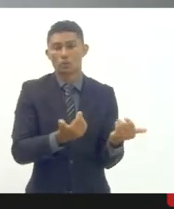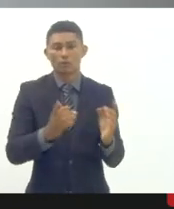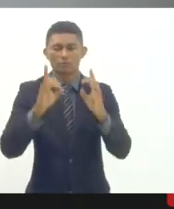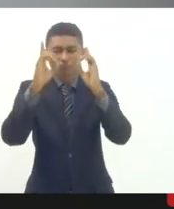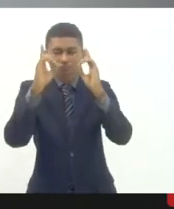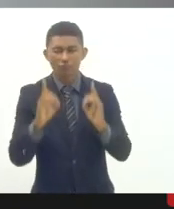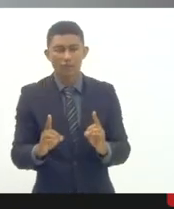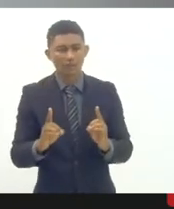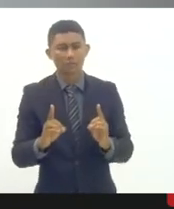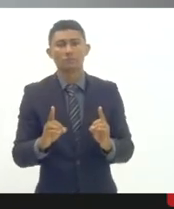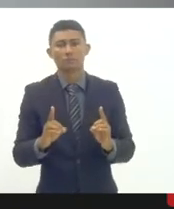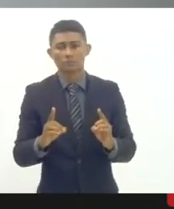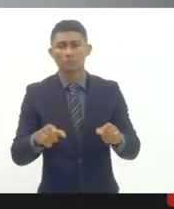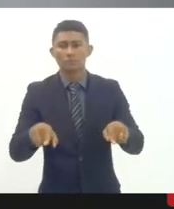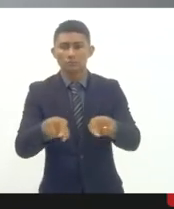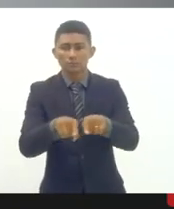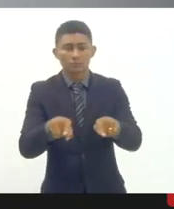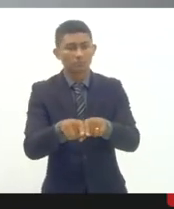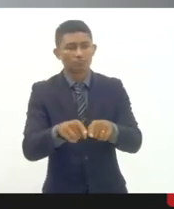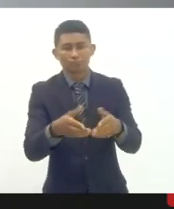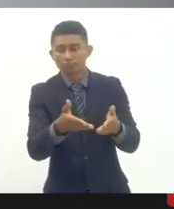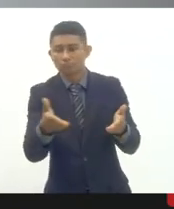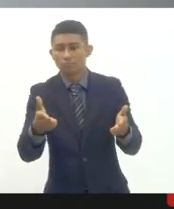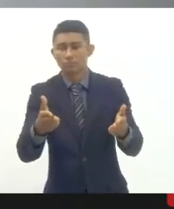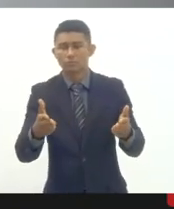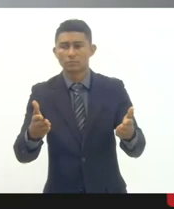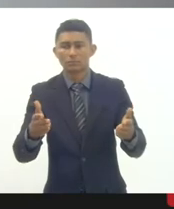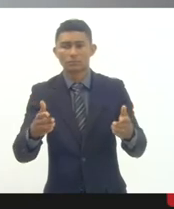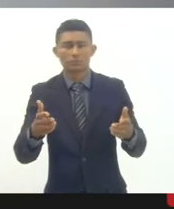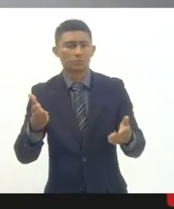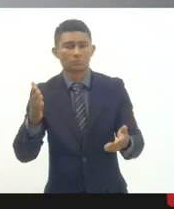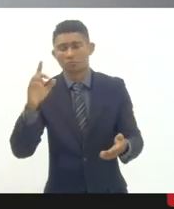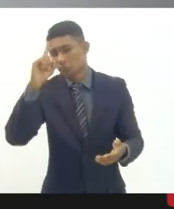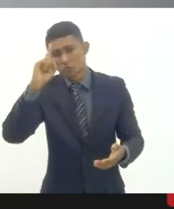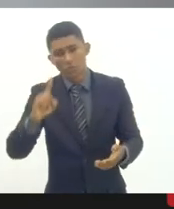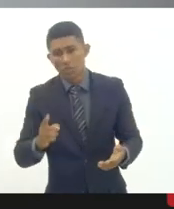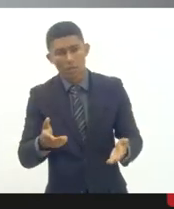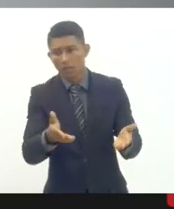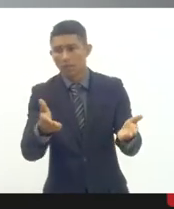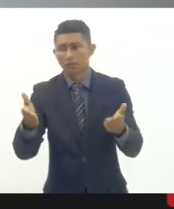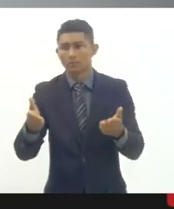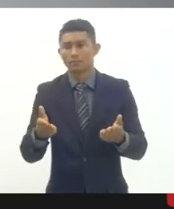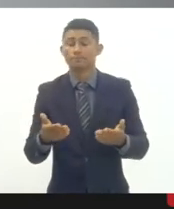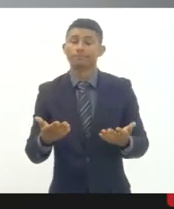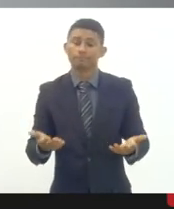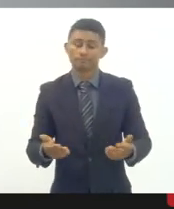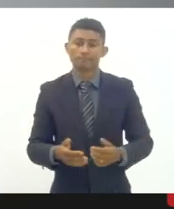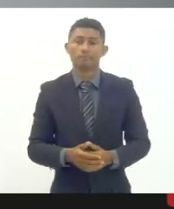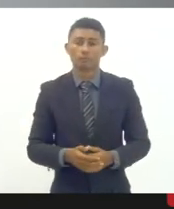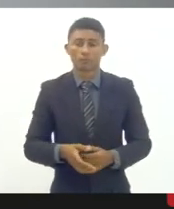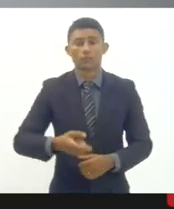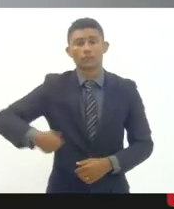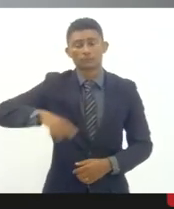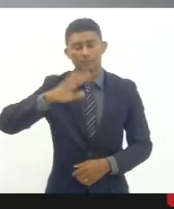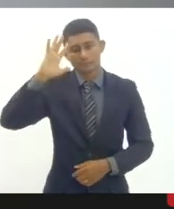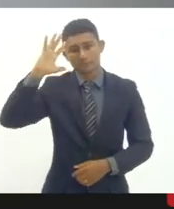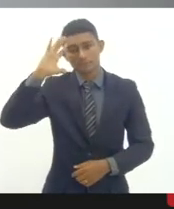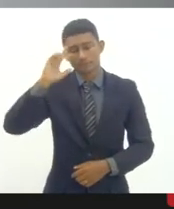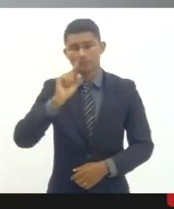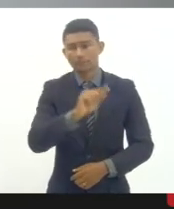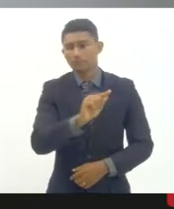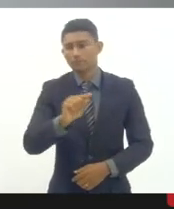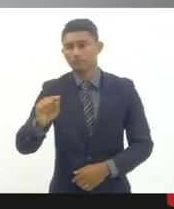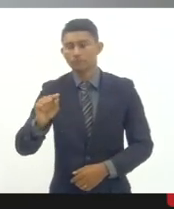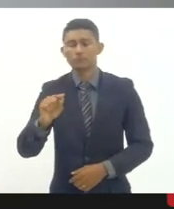deficiência transtornos globais de desenvolvimento as habilidades de superdotação e a gente imagina pelas